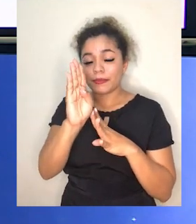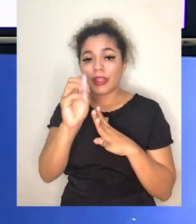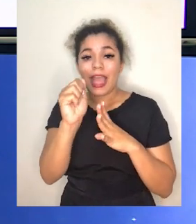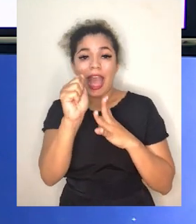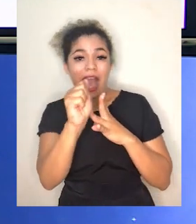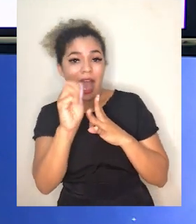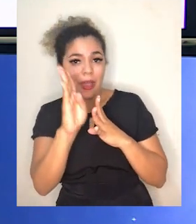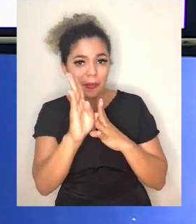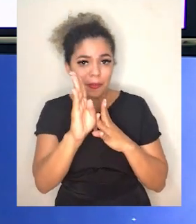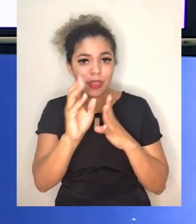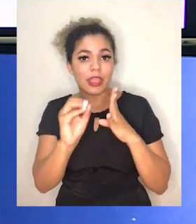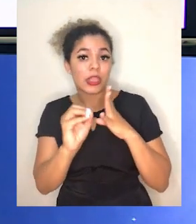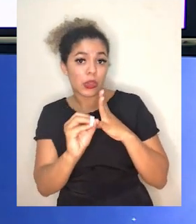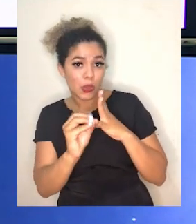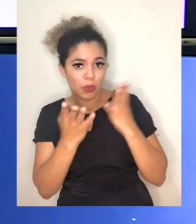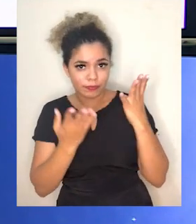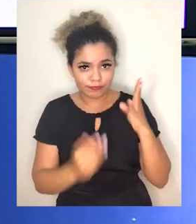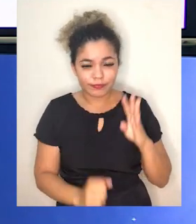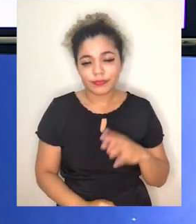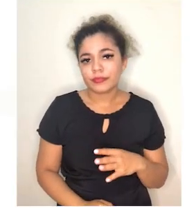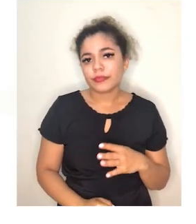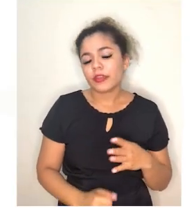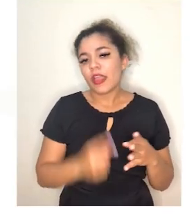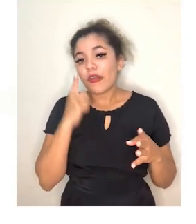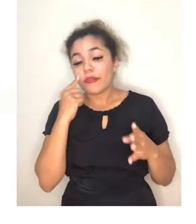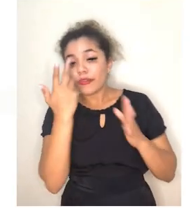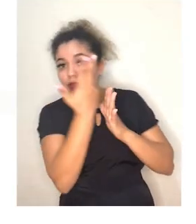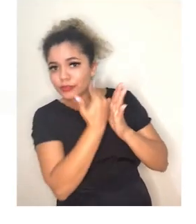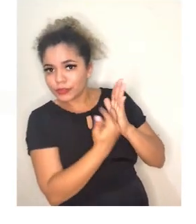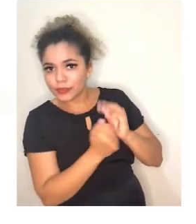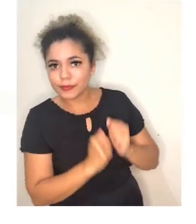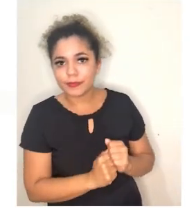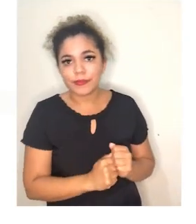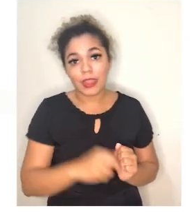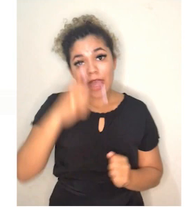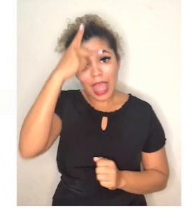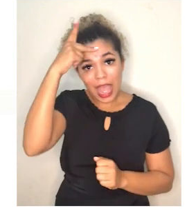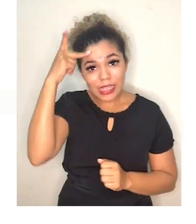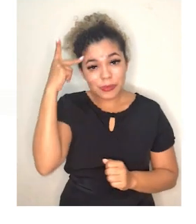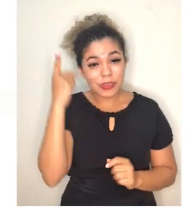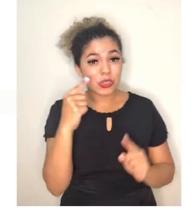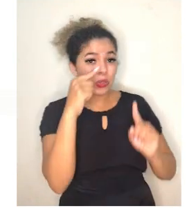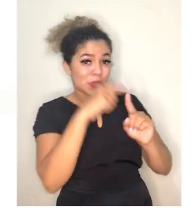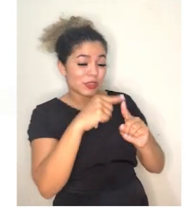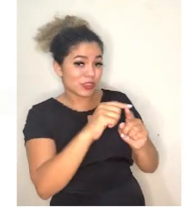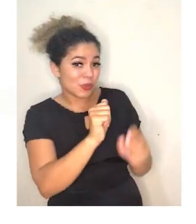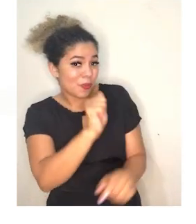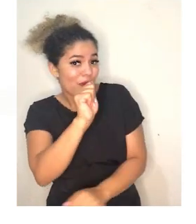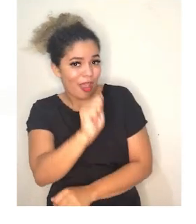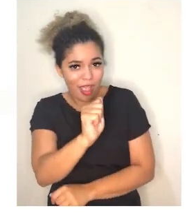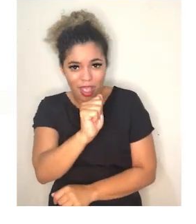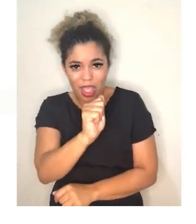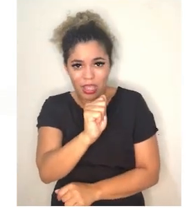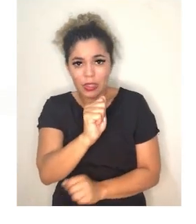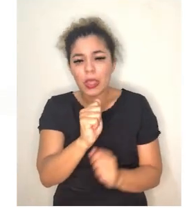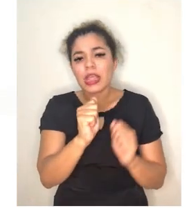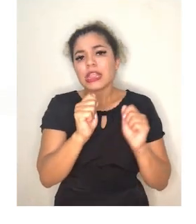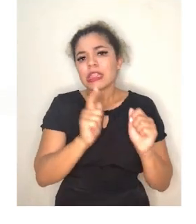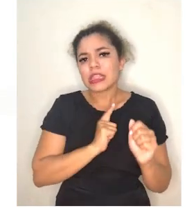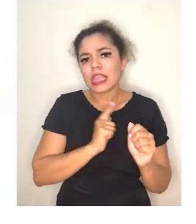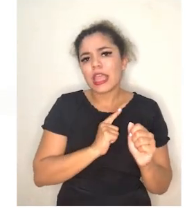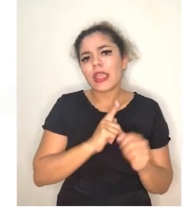e tipo O. acompanhe a imagem. As pessoas com sangue tipo A possuem